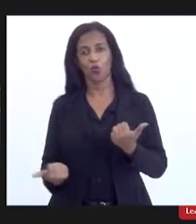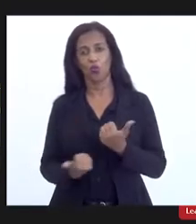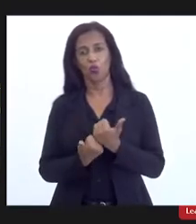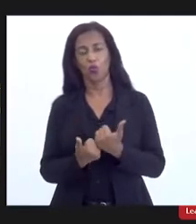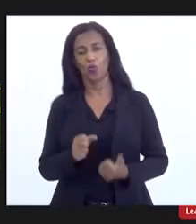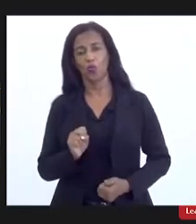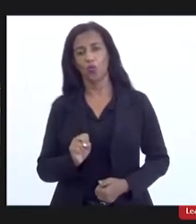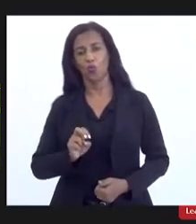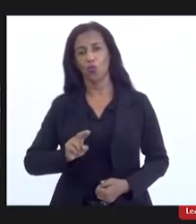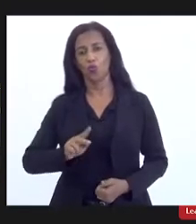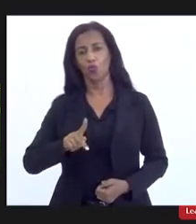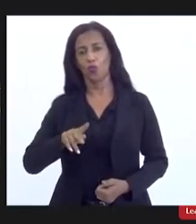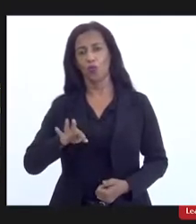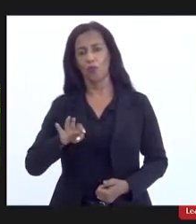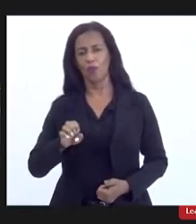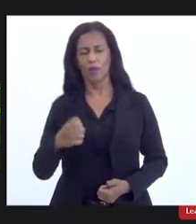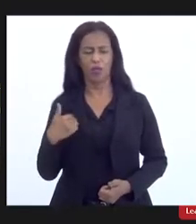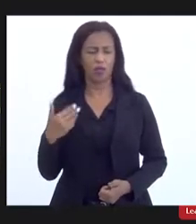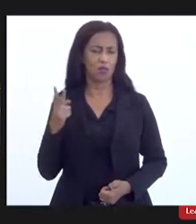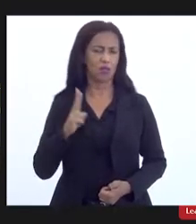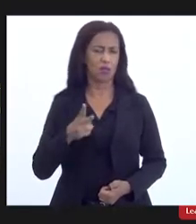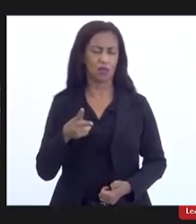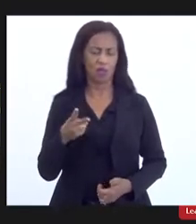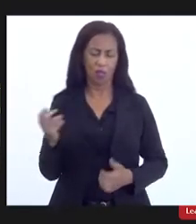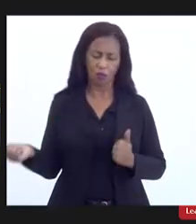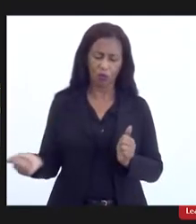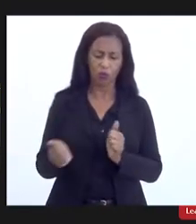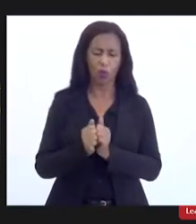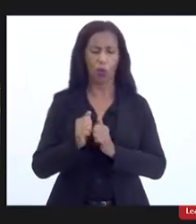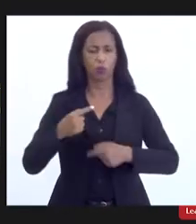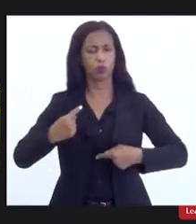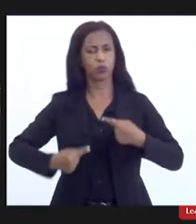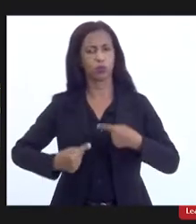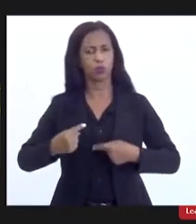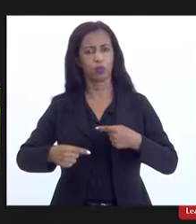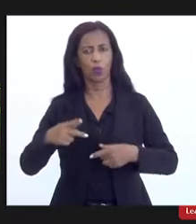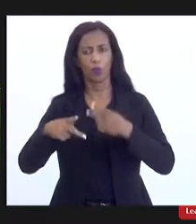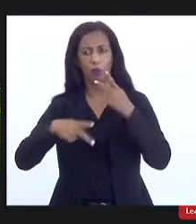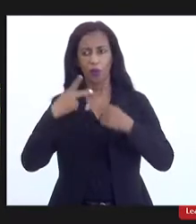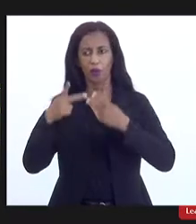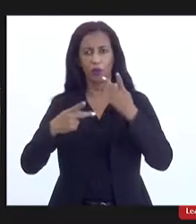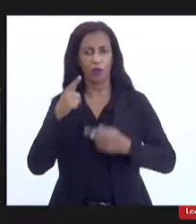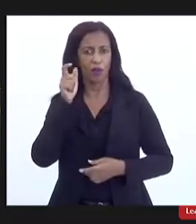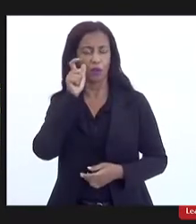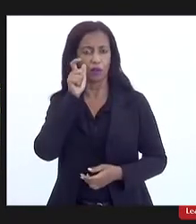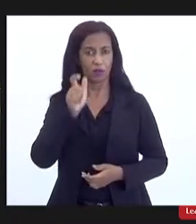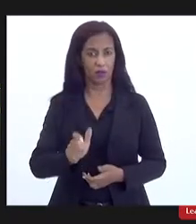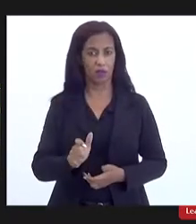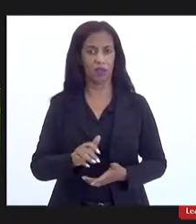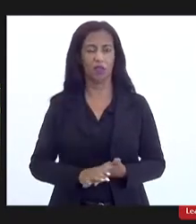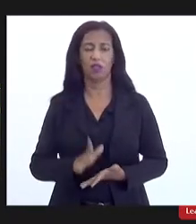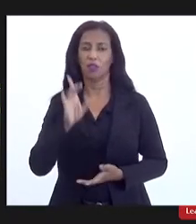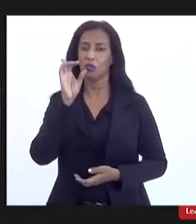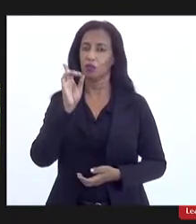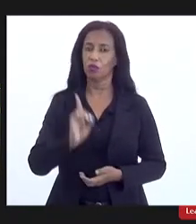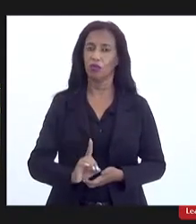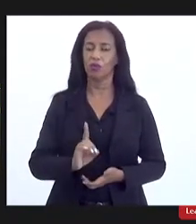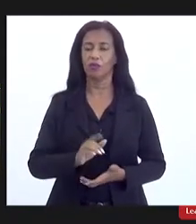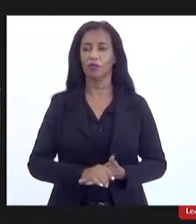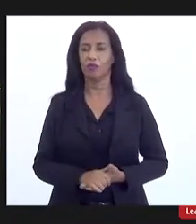mas não me furto a estar sempre no debate quando a gente fala dos interesses e dos direitos